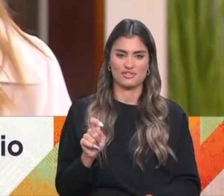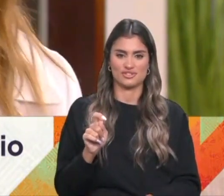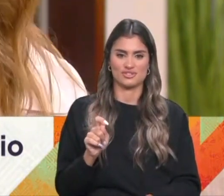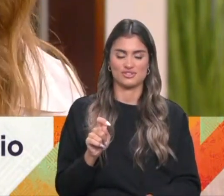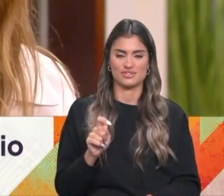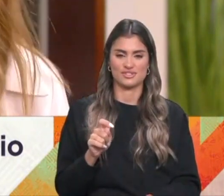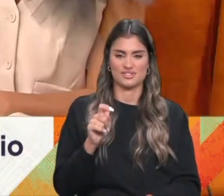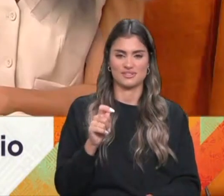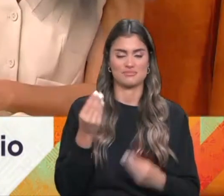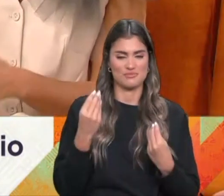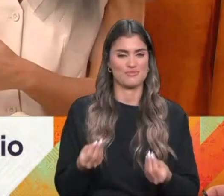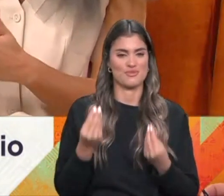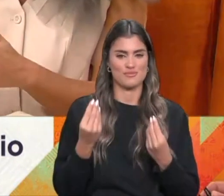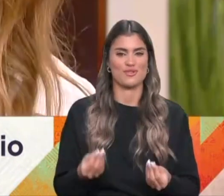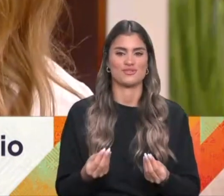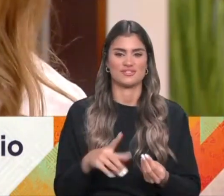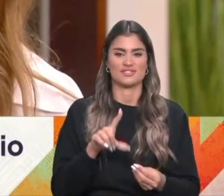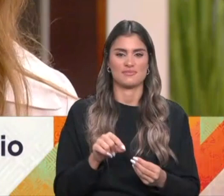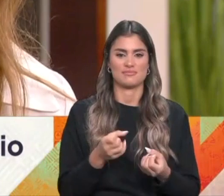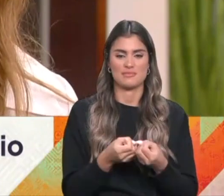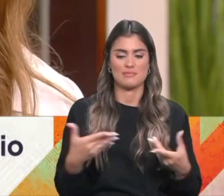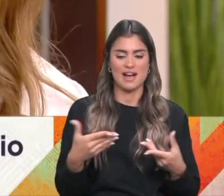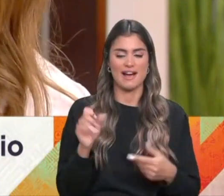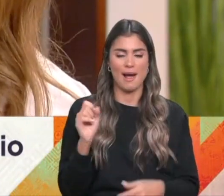Galetes! Também se reproduz rapidamente. E,